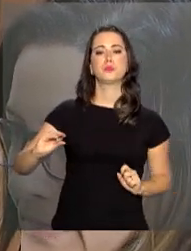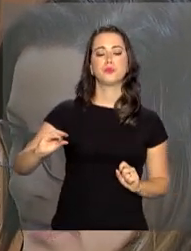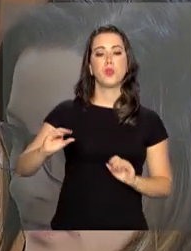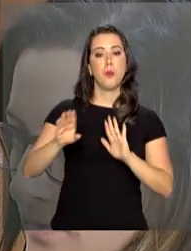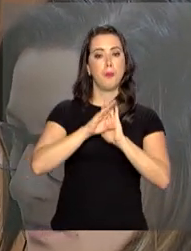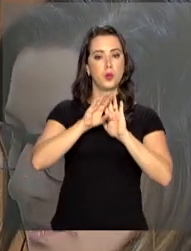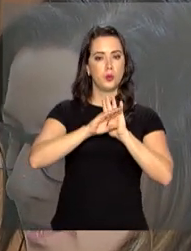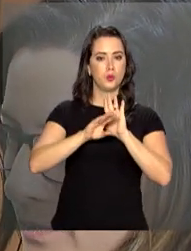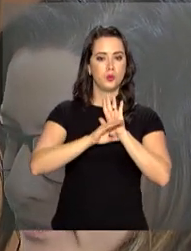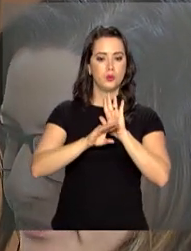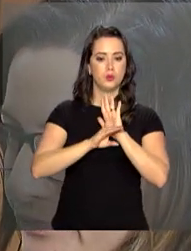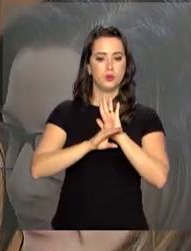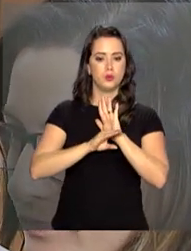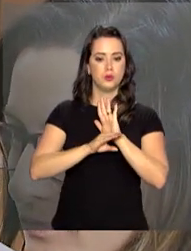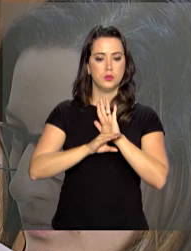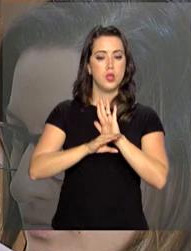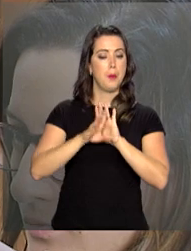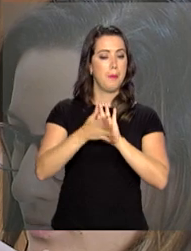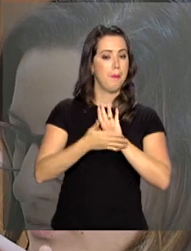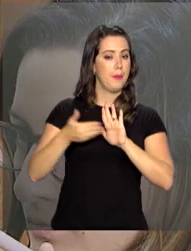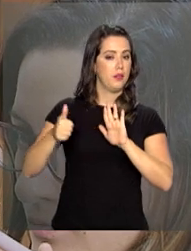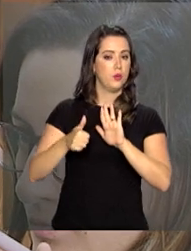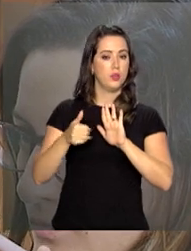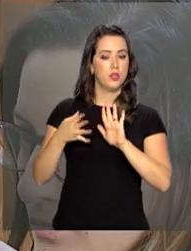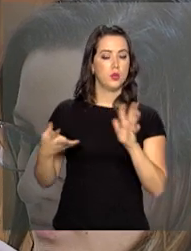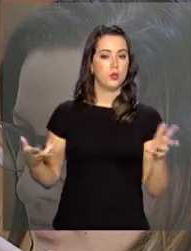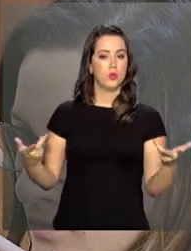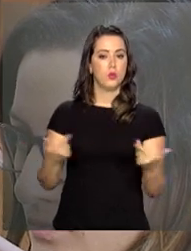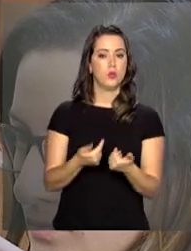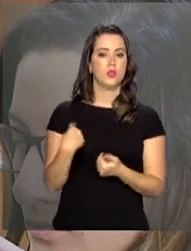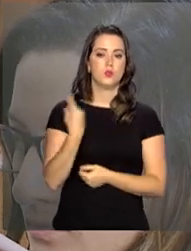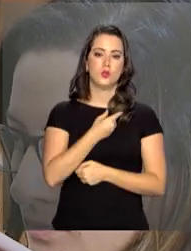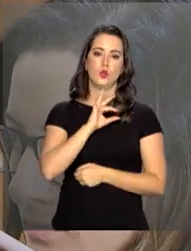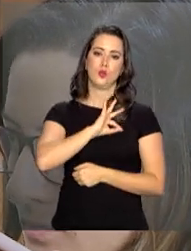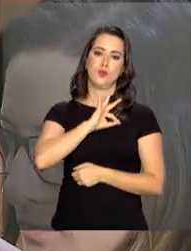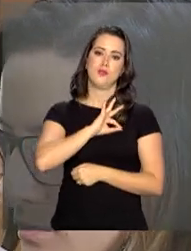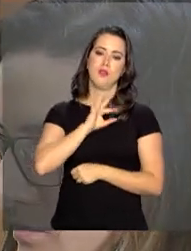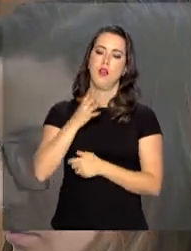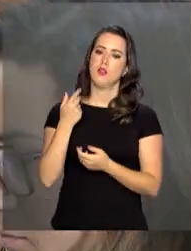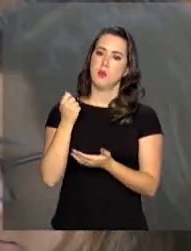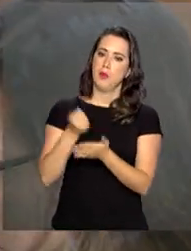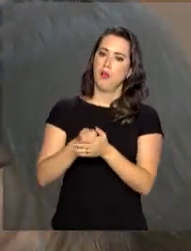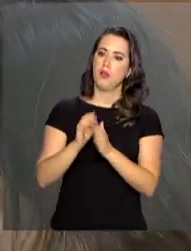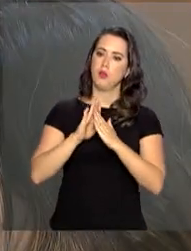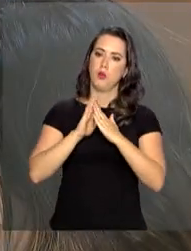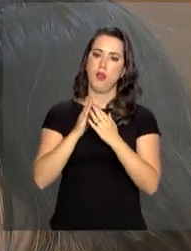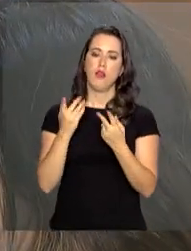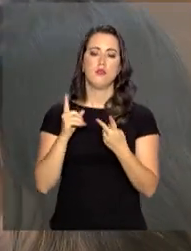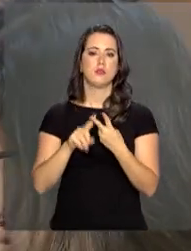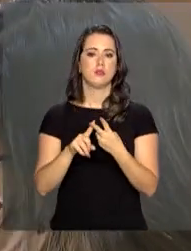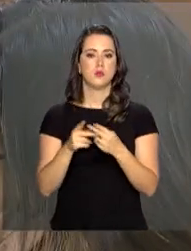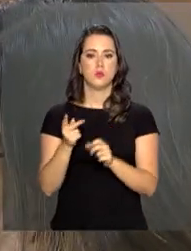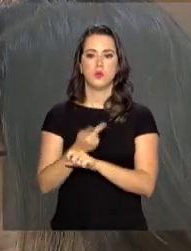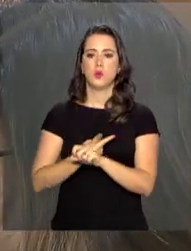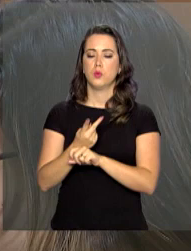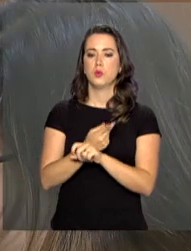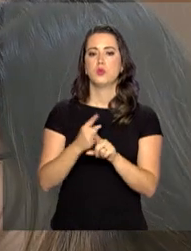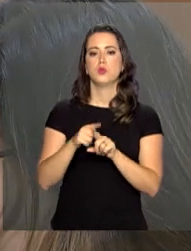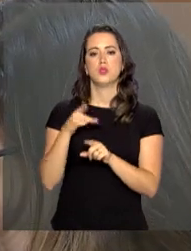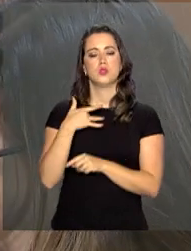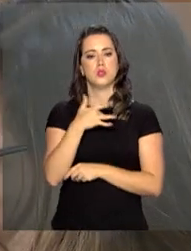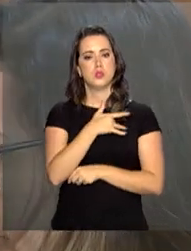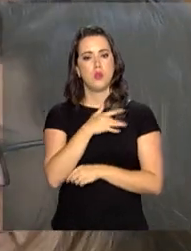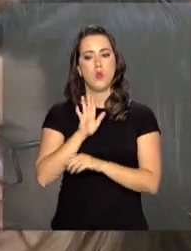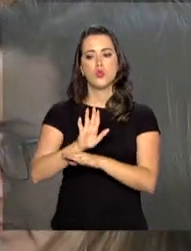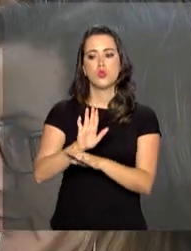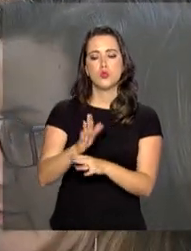programas de melhoria da qualidade dos nossos policiais, financiando a habitação, procurando financiar saúde